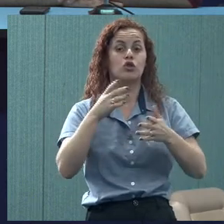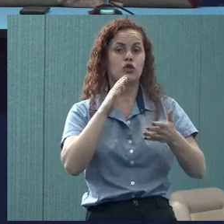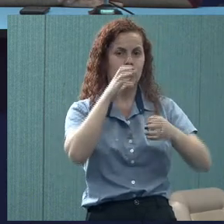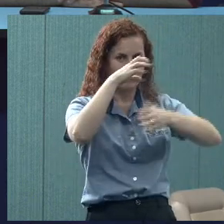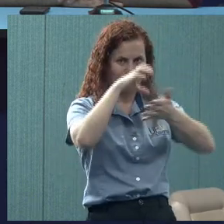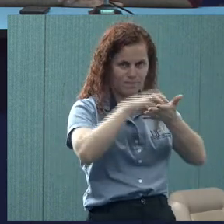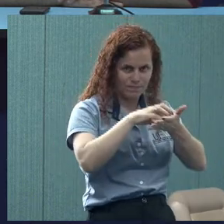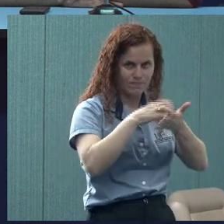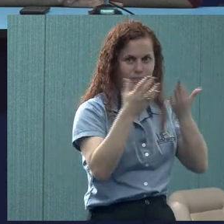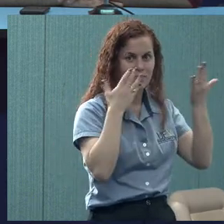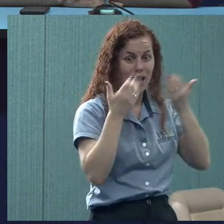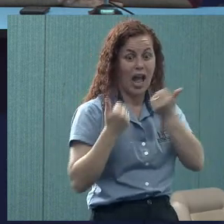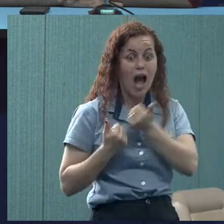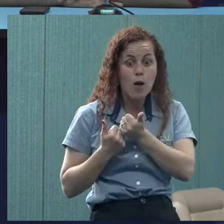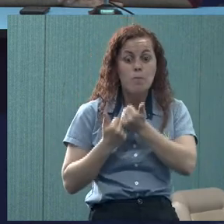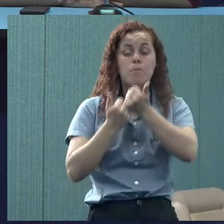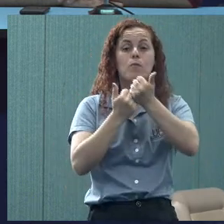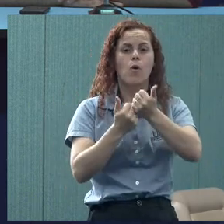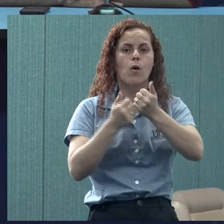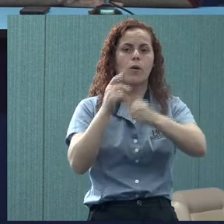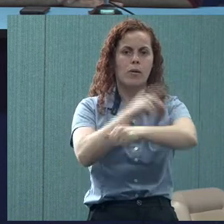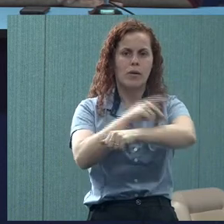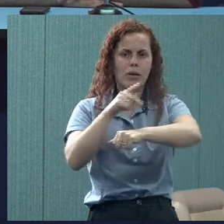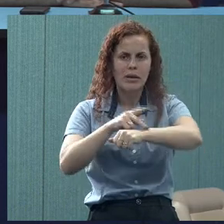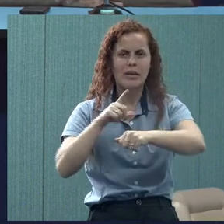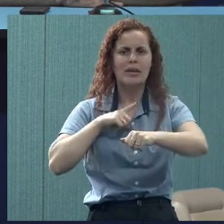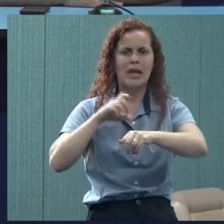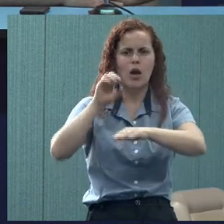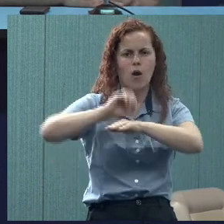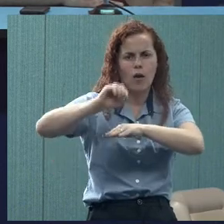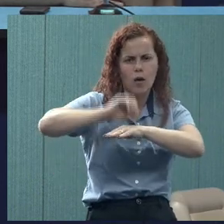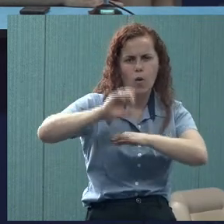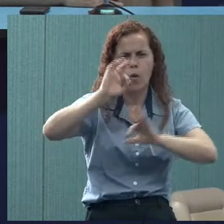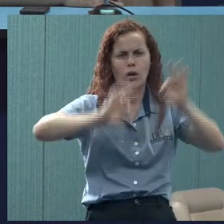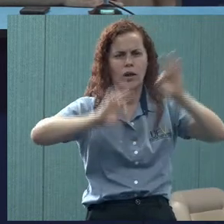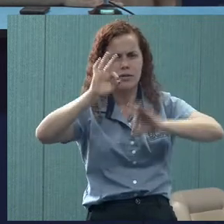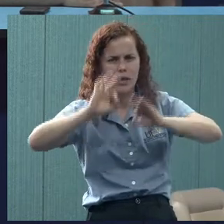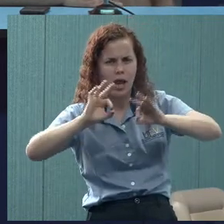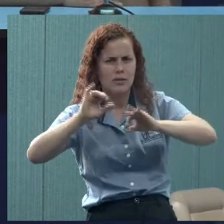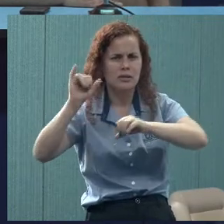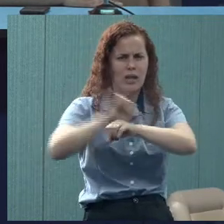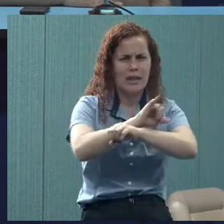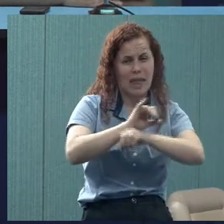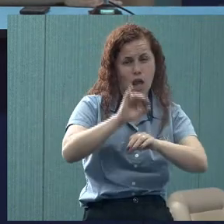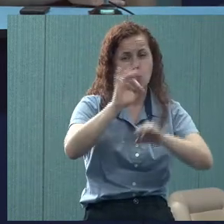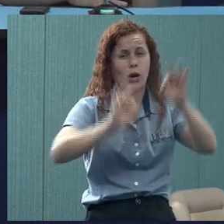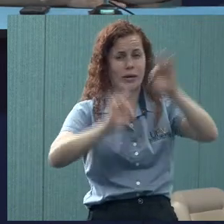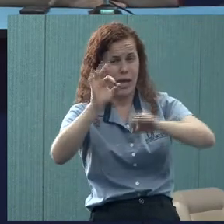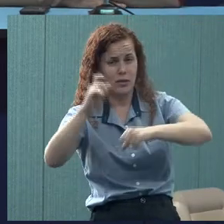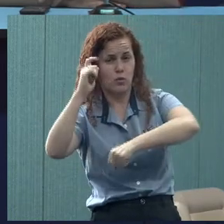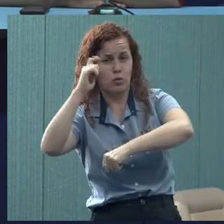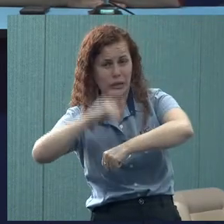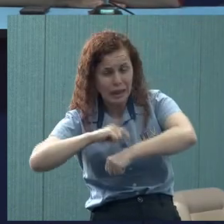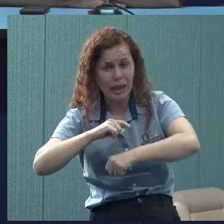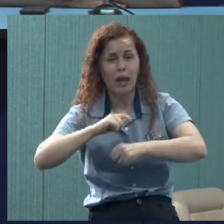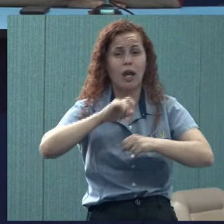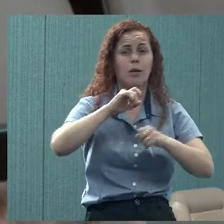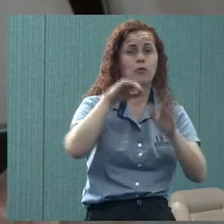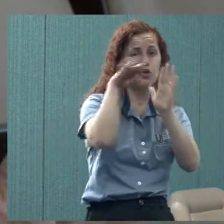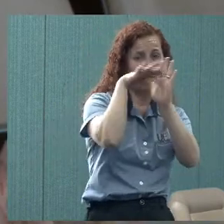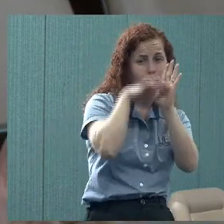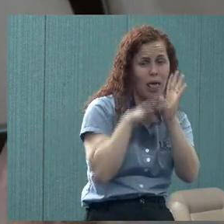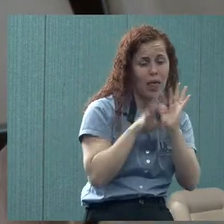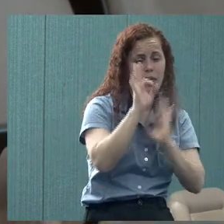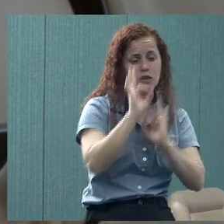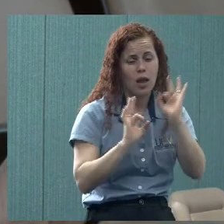apoio pedagógico. A gente tem feito muitas oficinas de estratégia de organização do tempo, de planejamento. Mas